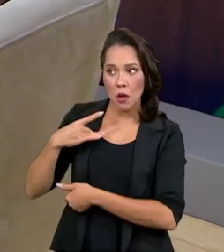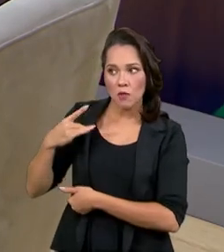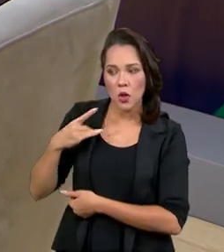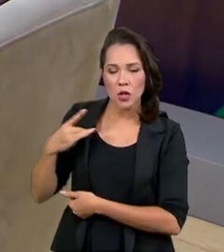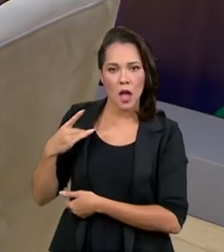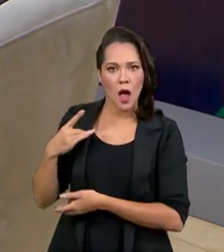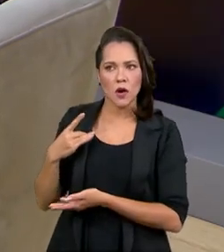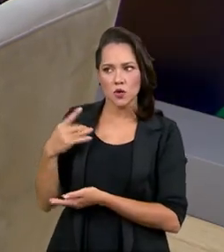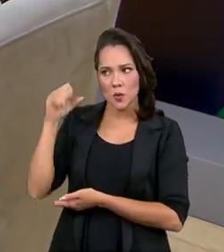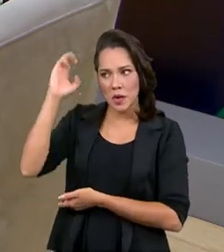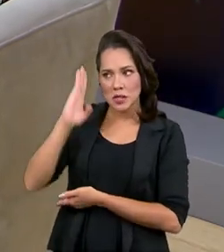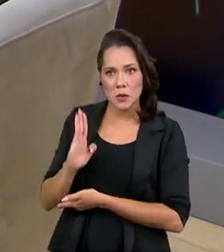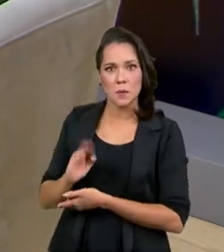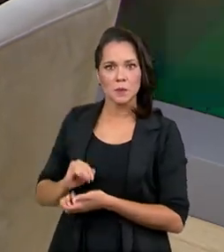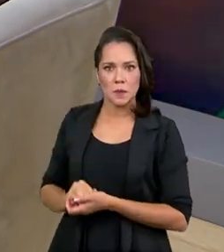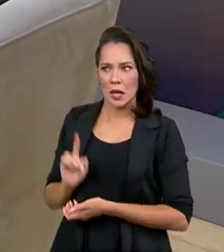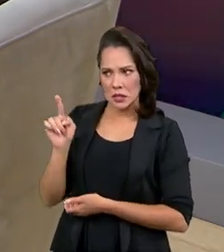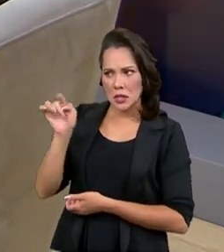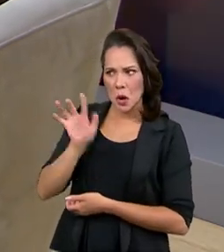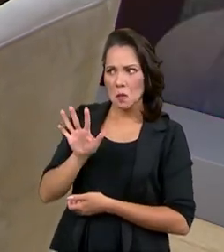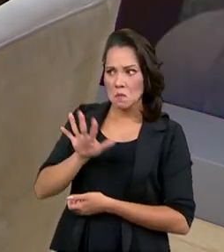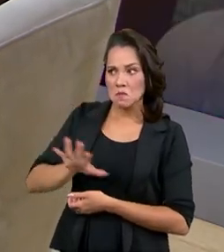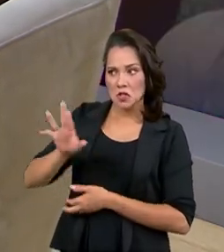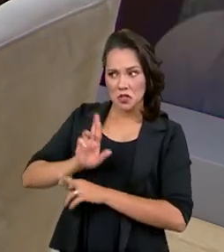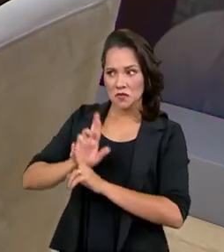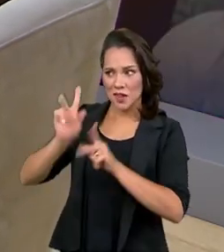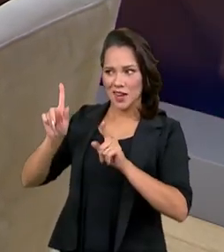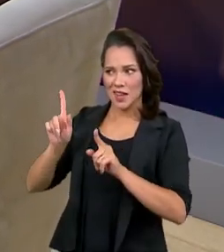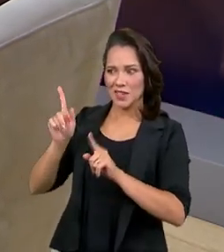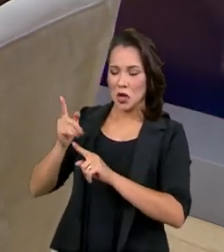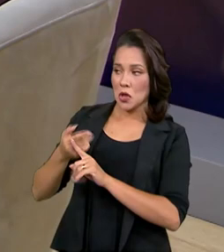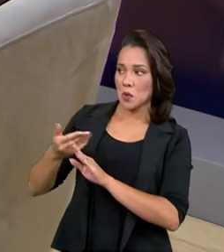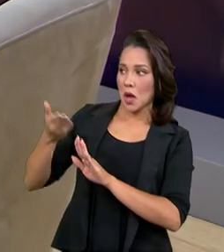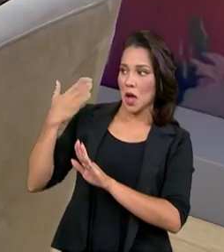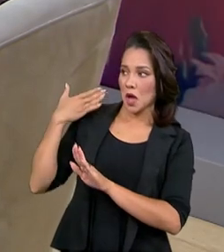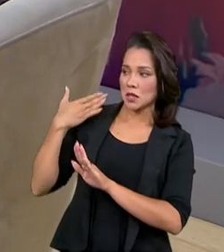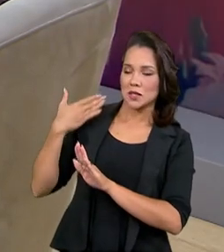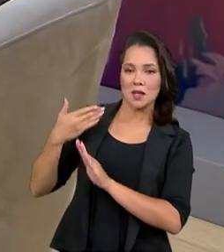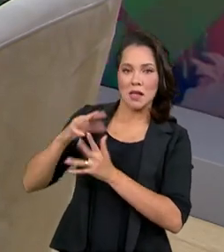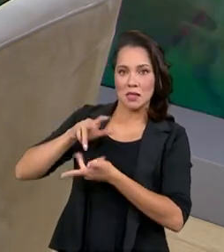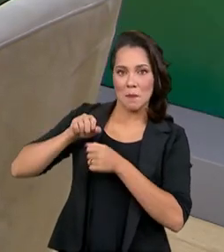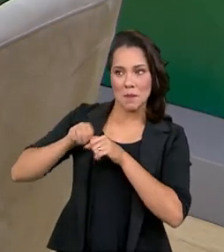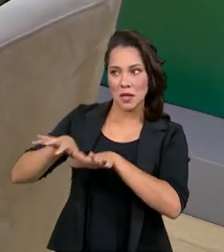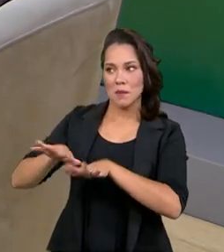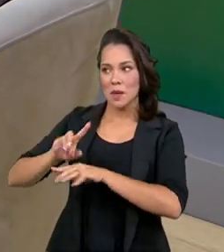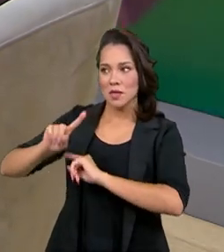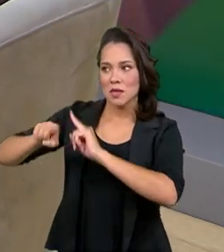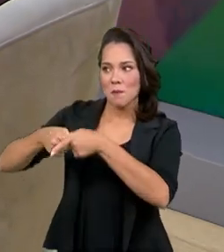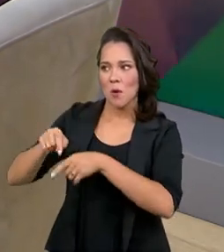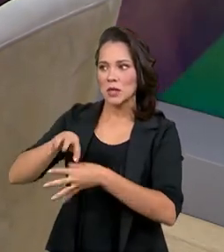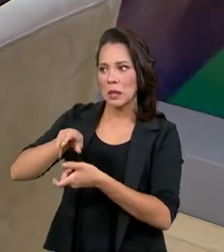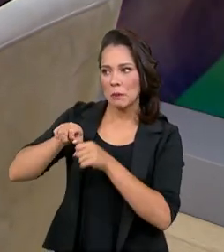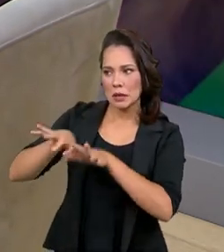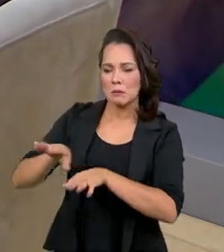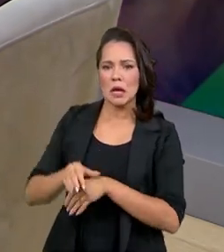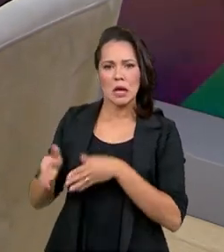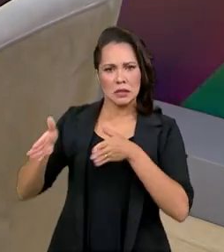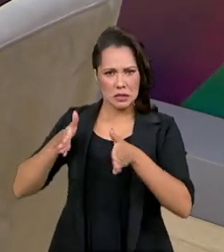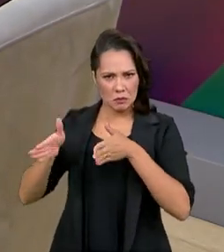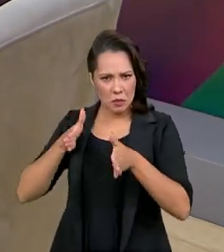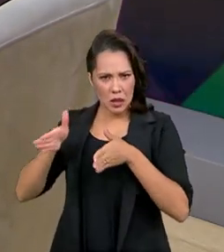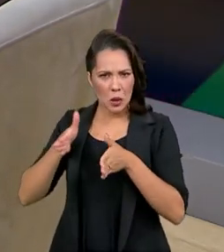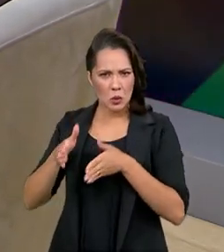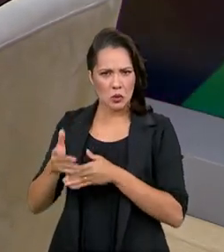voluntário no país. São cenários muito diferentes, o de antes da pandemia e o de depois da pandemia. A senhora acha que esse período